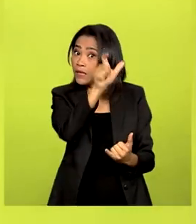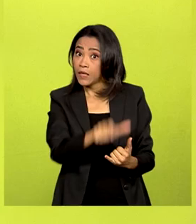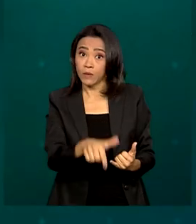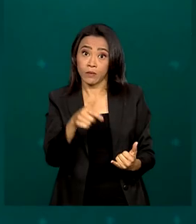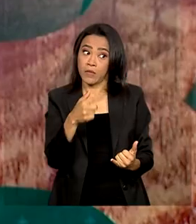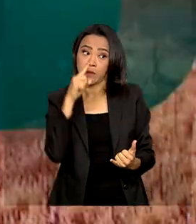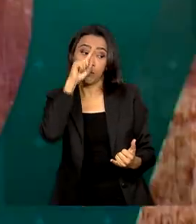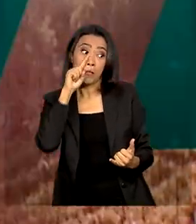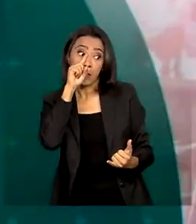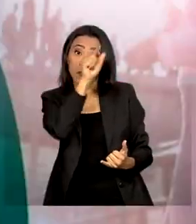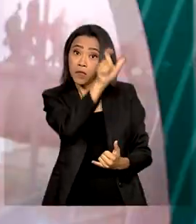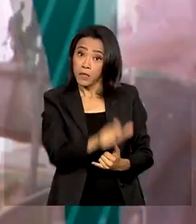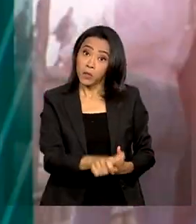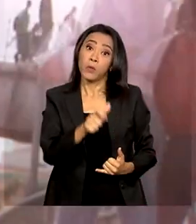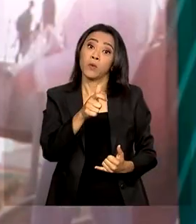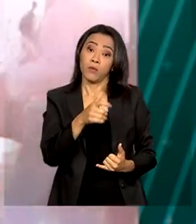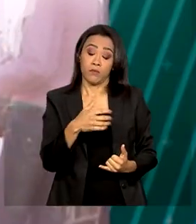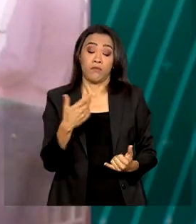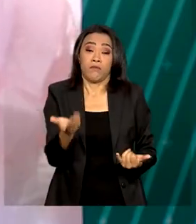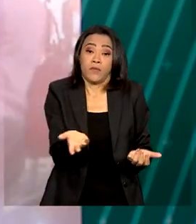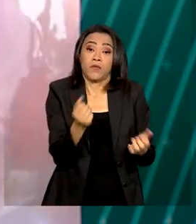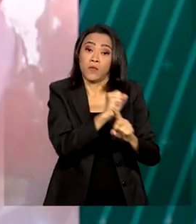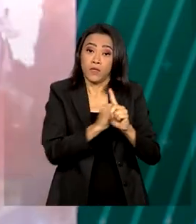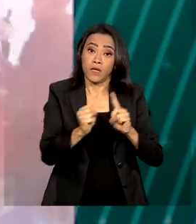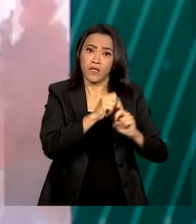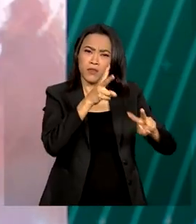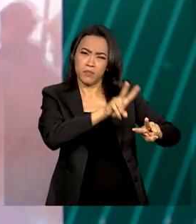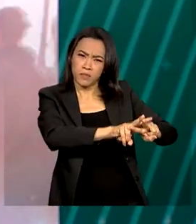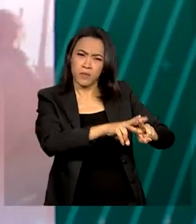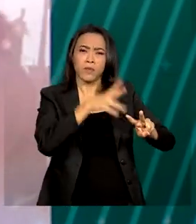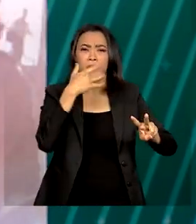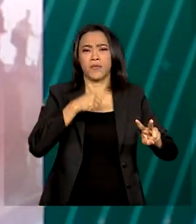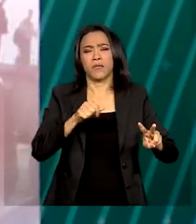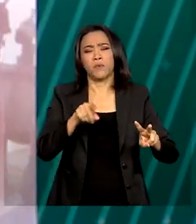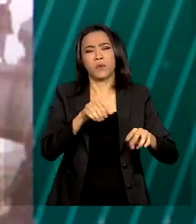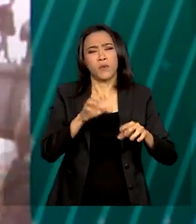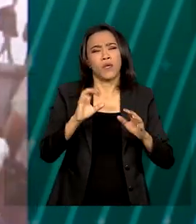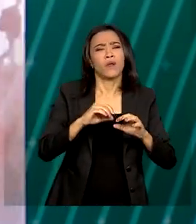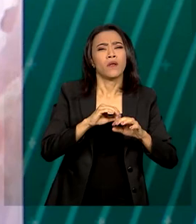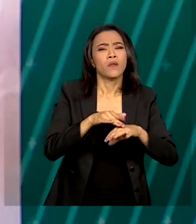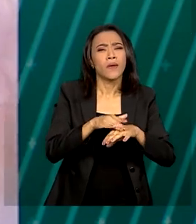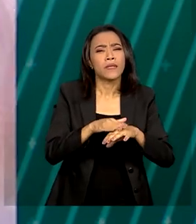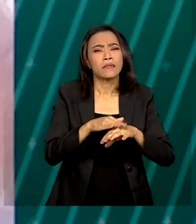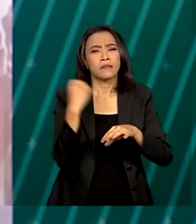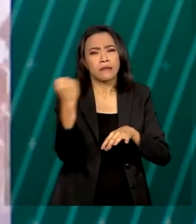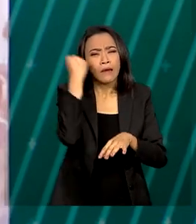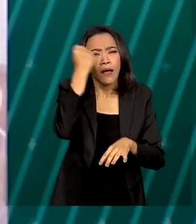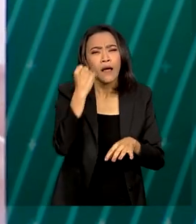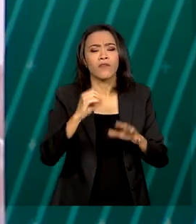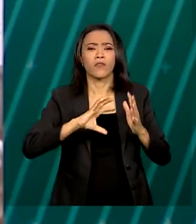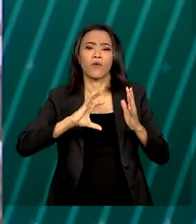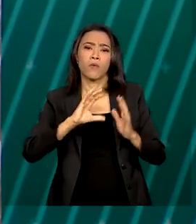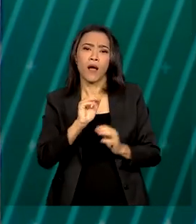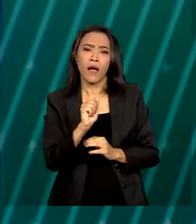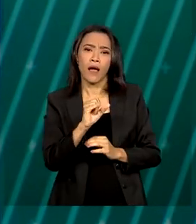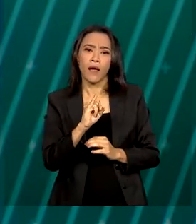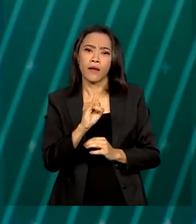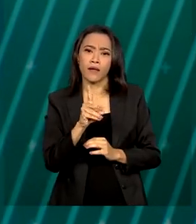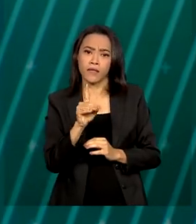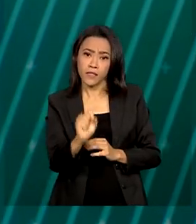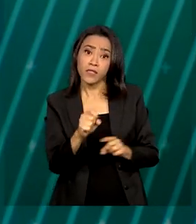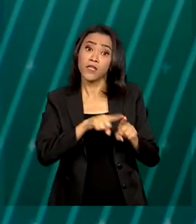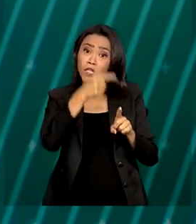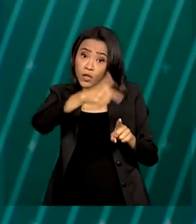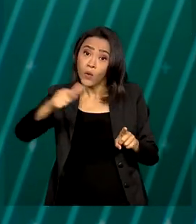Entre os beneficiários, pessoas com doenças graves, como AIDS, e também quem precisa de cuidados contínuos que não possam ser